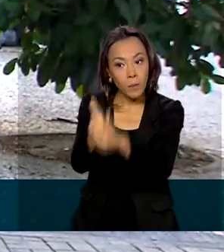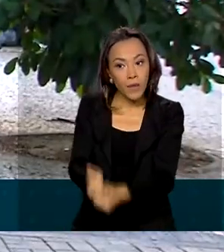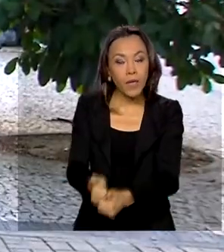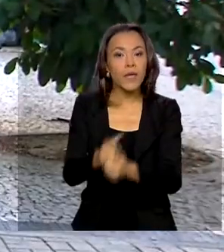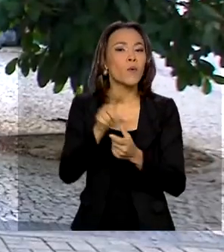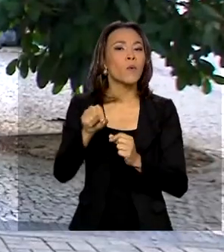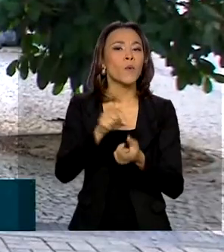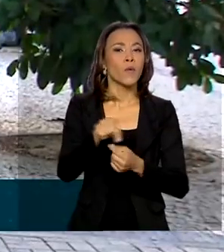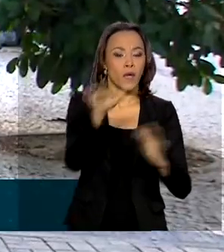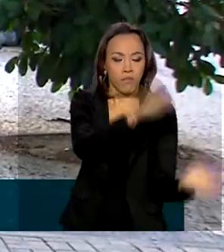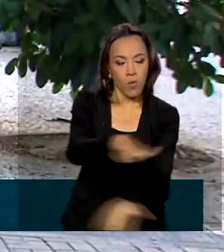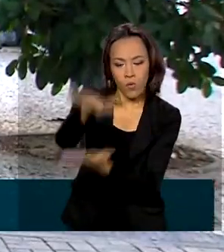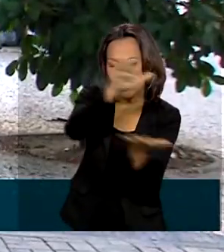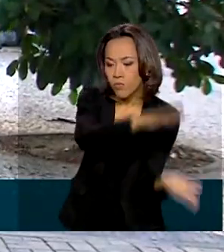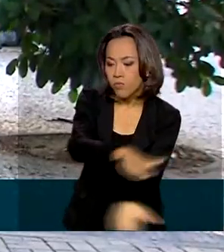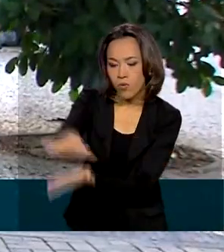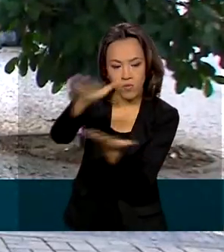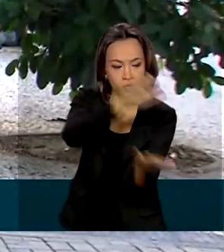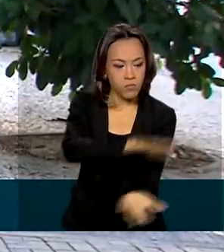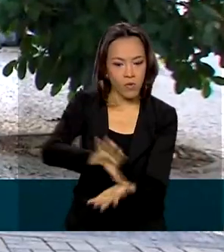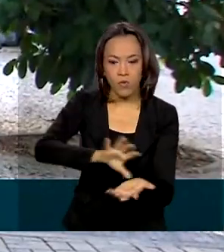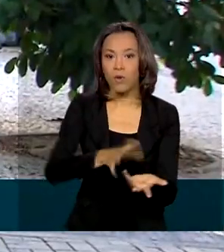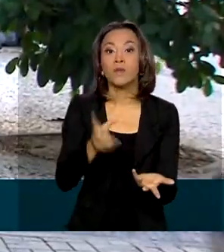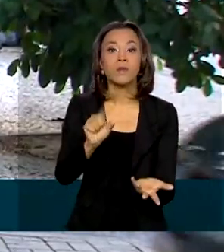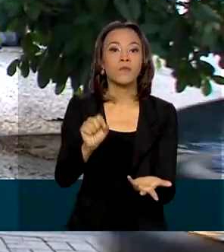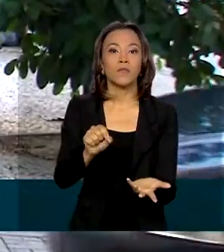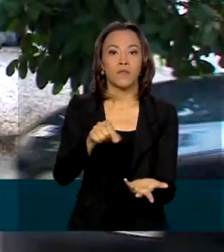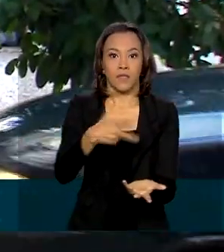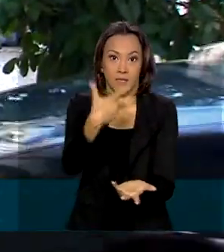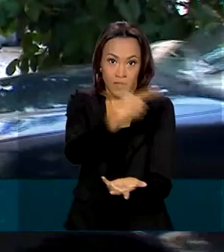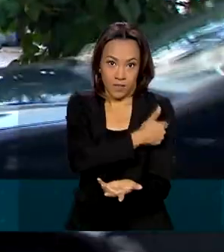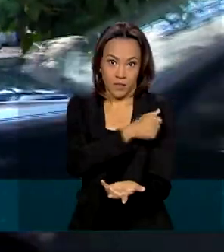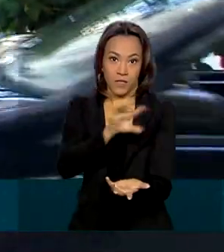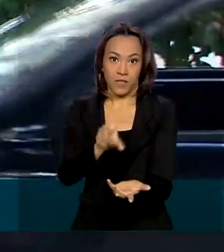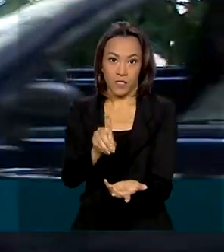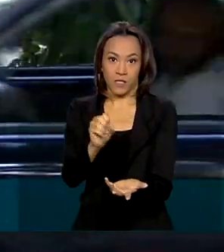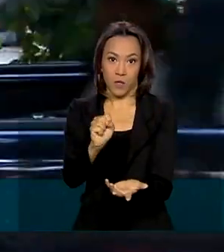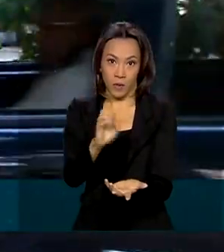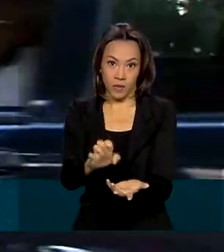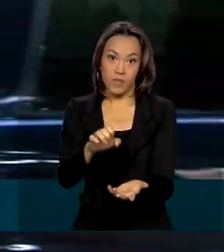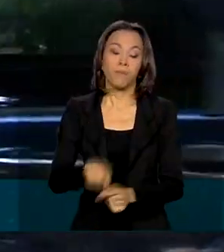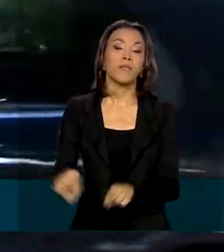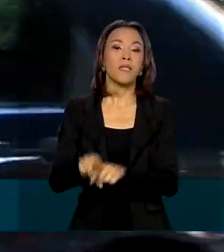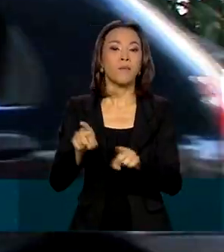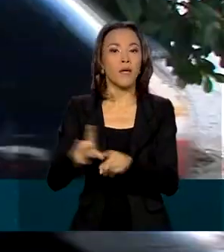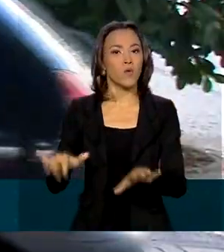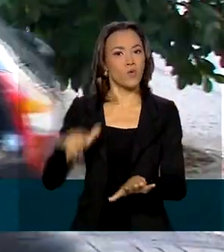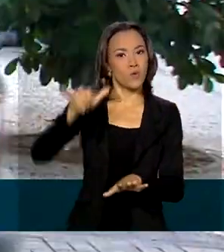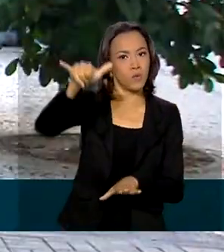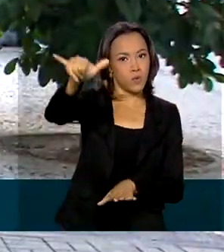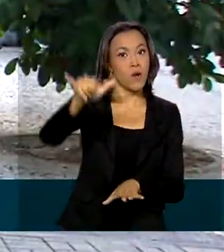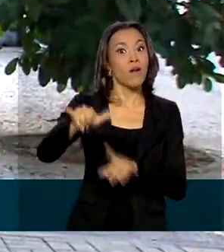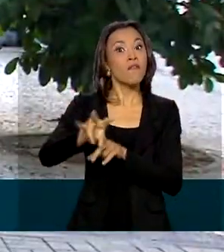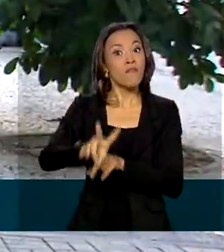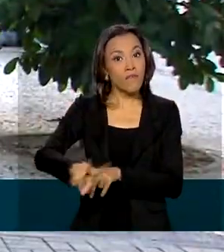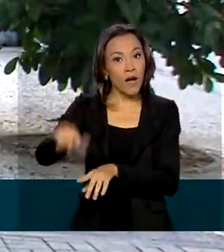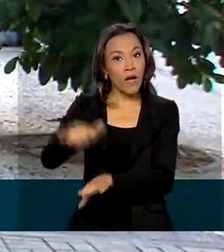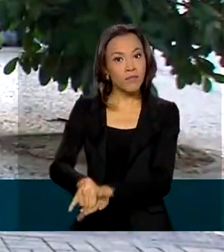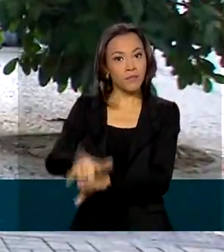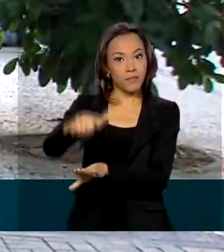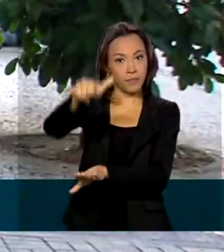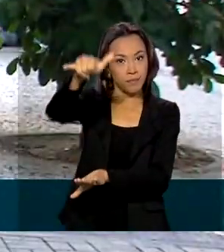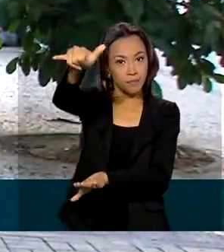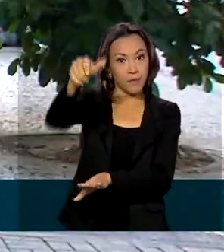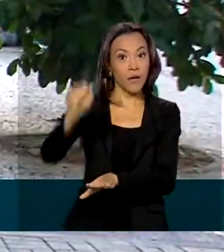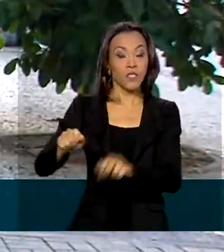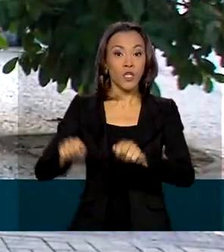separação das doses. Os aviões da Força Aérea Brasileira com as doses da vacina vão sair do aeroporto